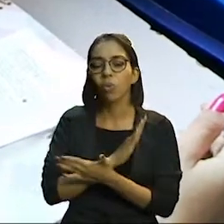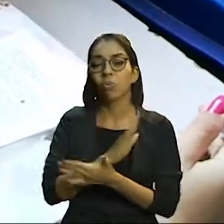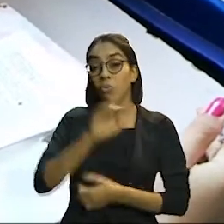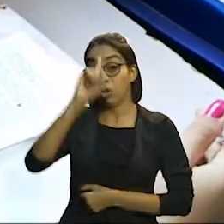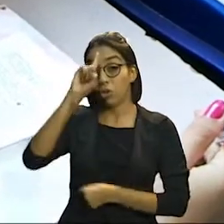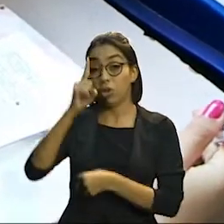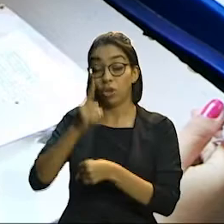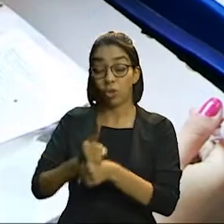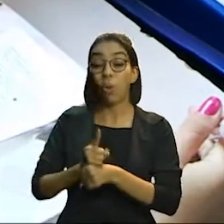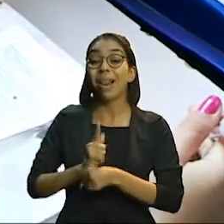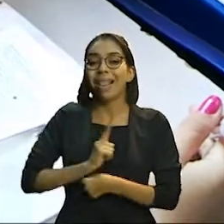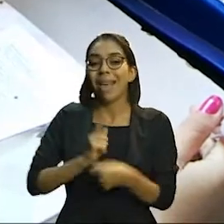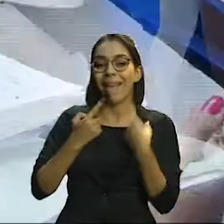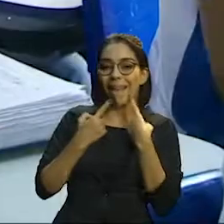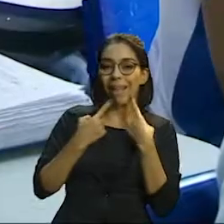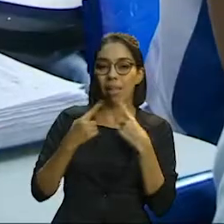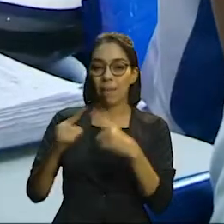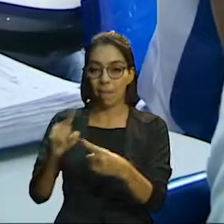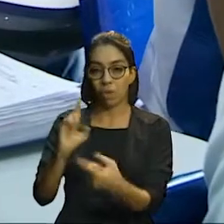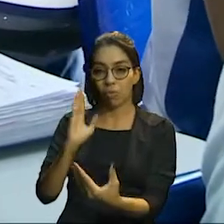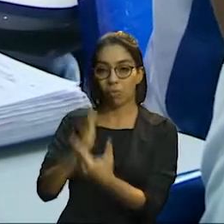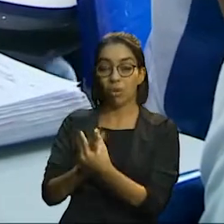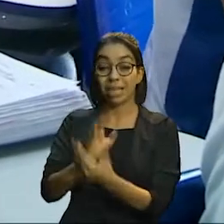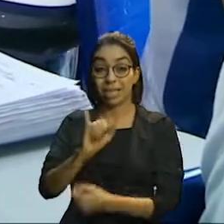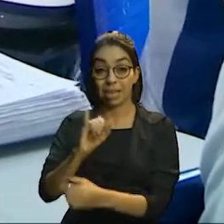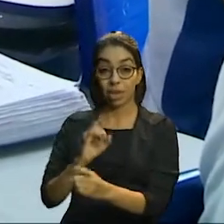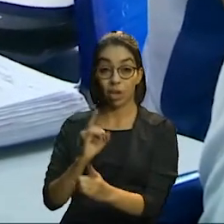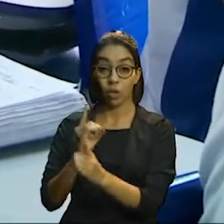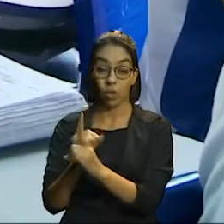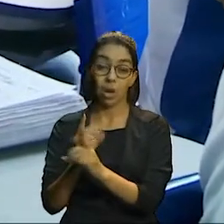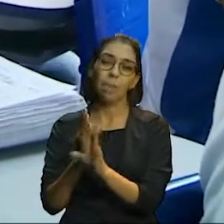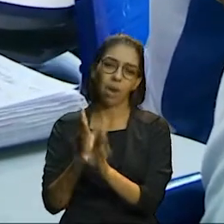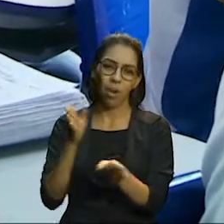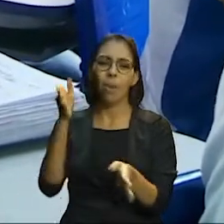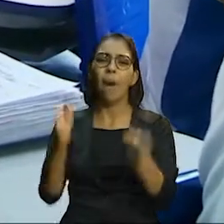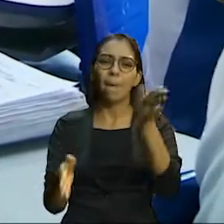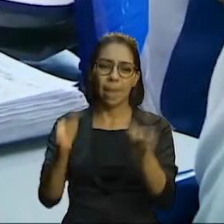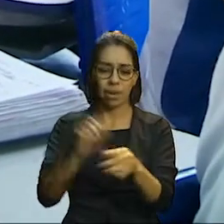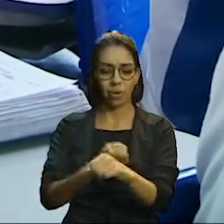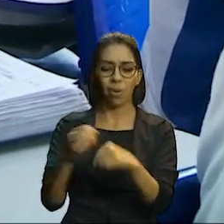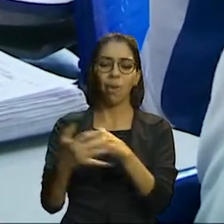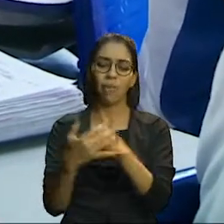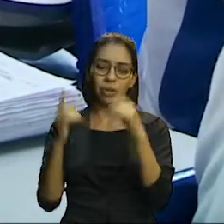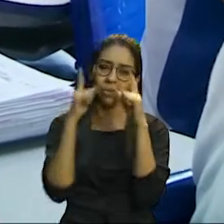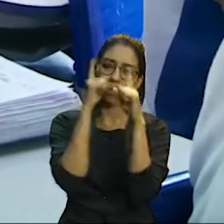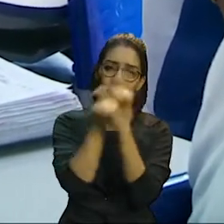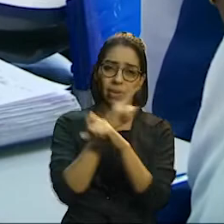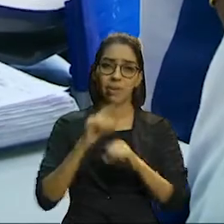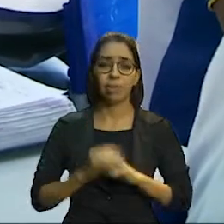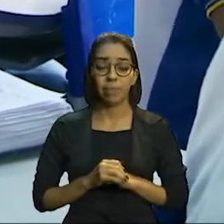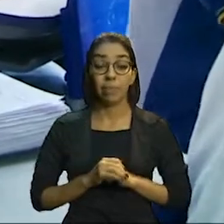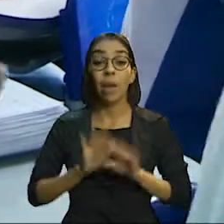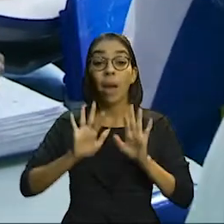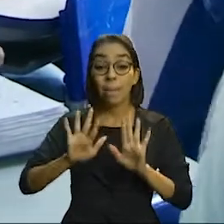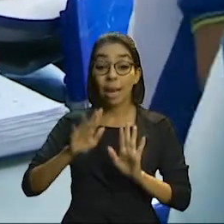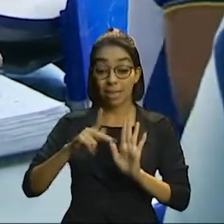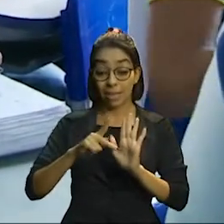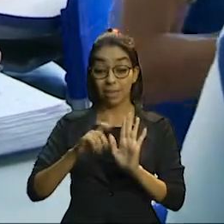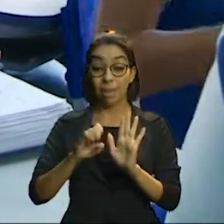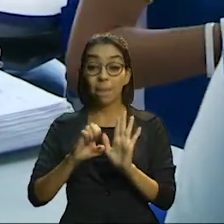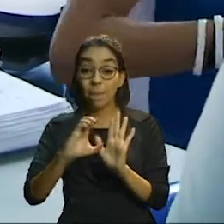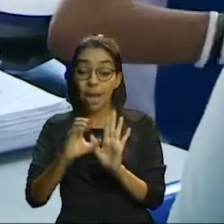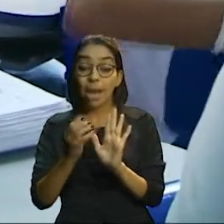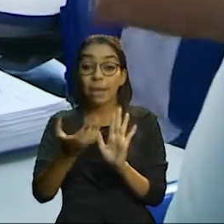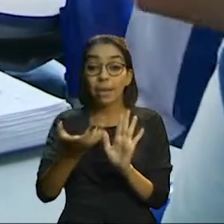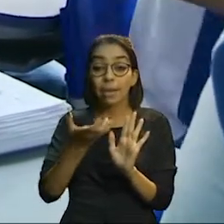em eventuais irregularidades, devido às dificuldades que a pandemia gerou, uma PEC procura solucionar